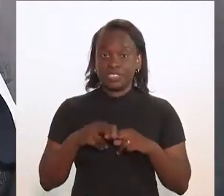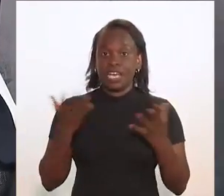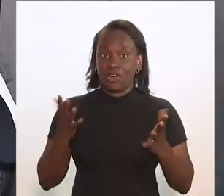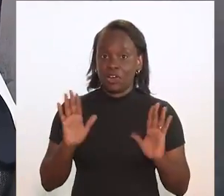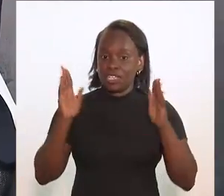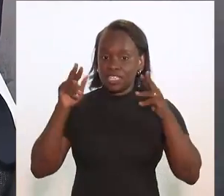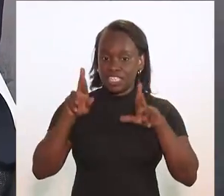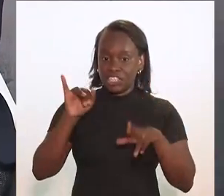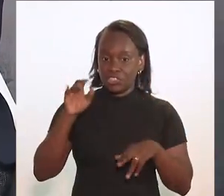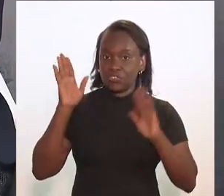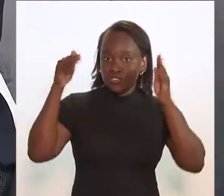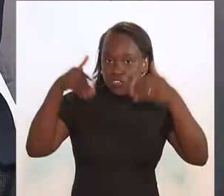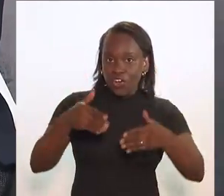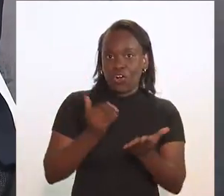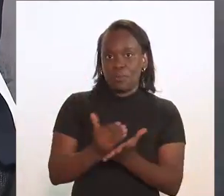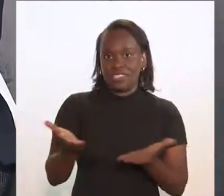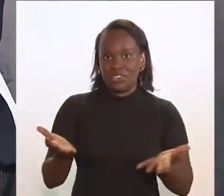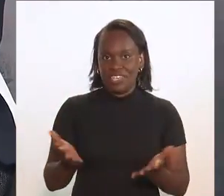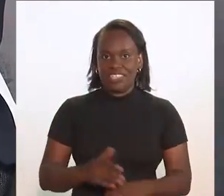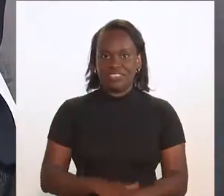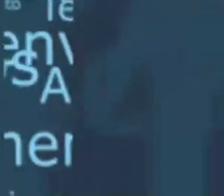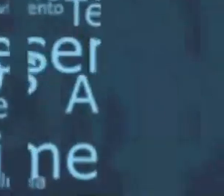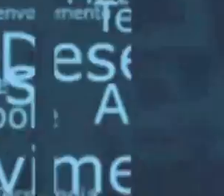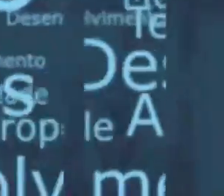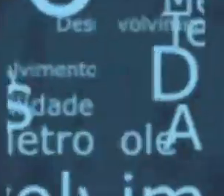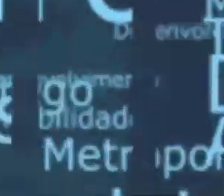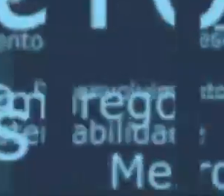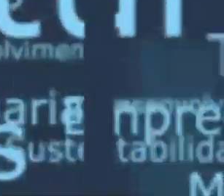Por isso, vamos mergulhar no Reinfoco que começa agora.